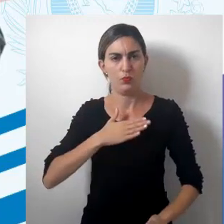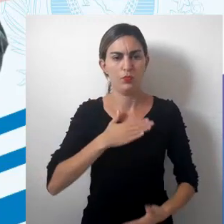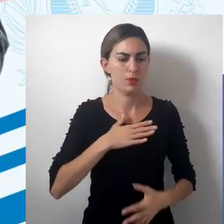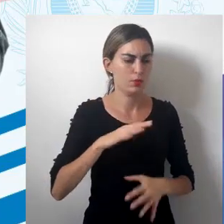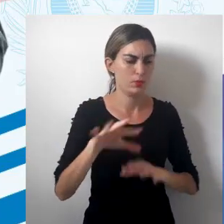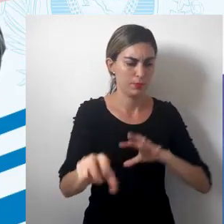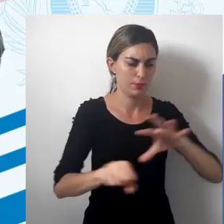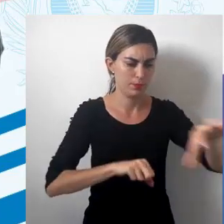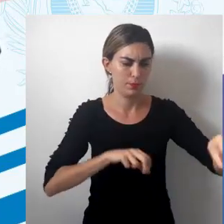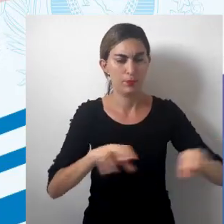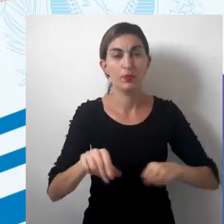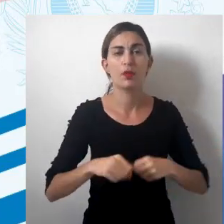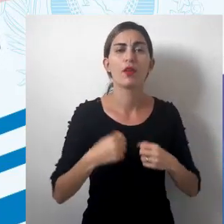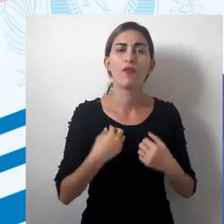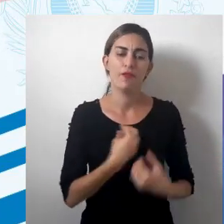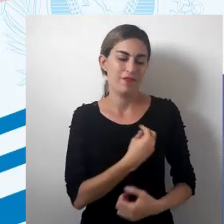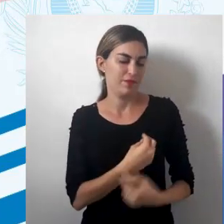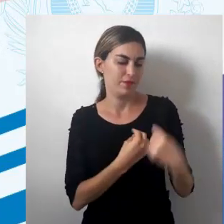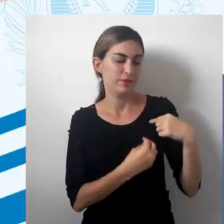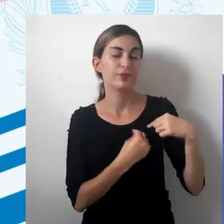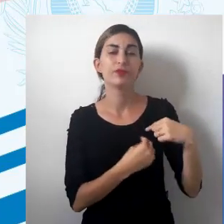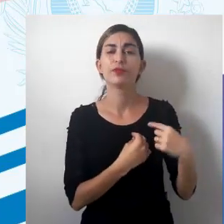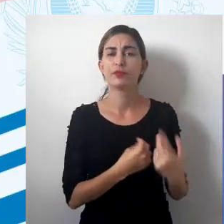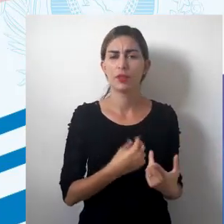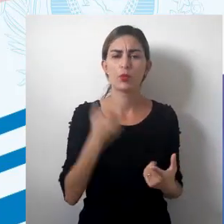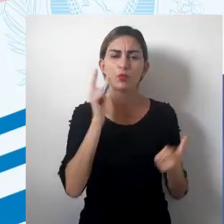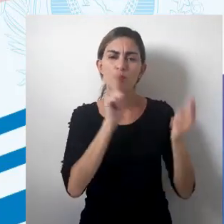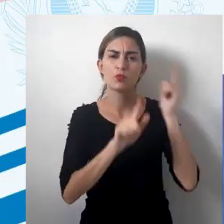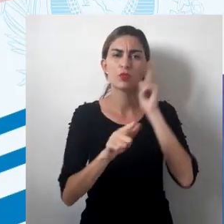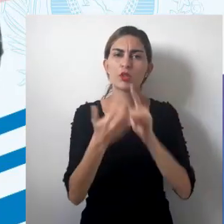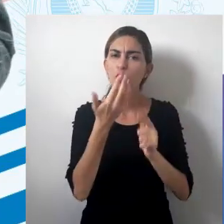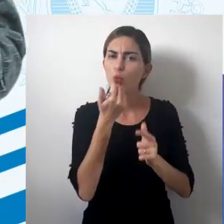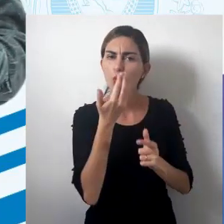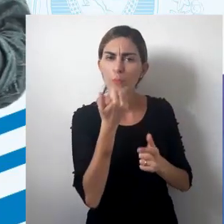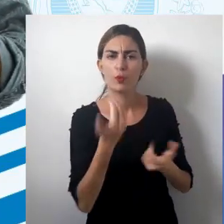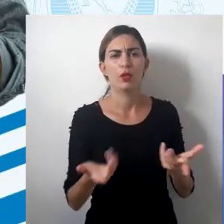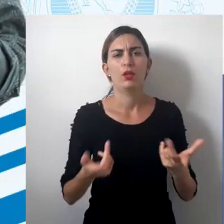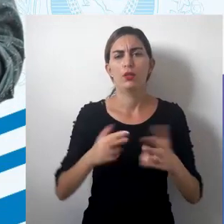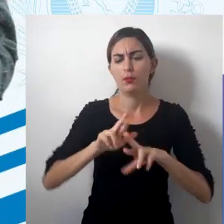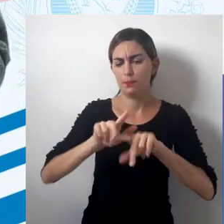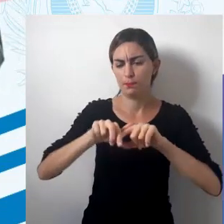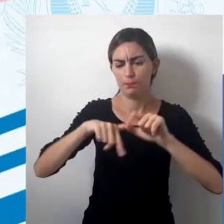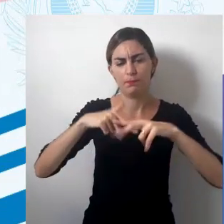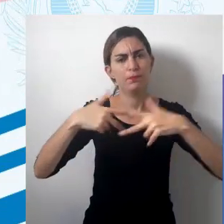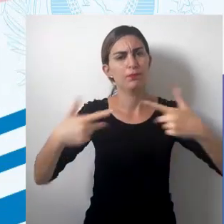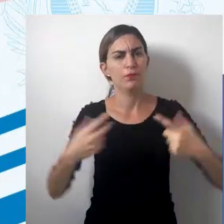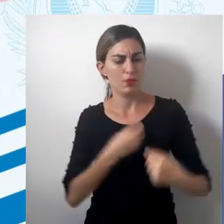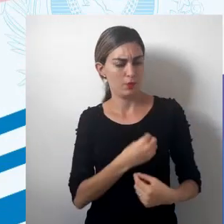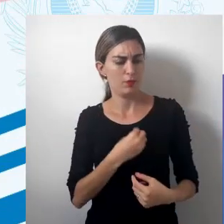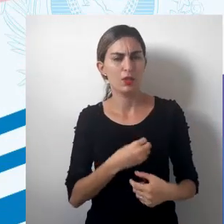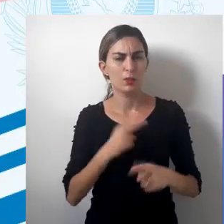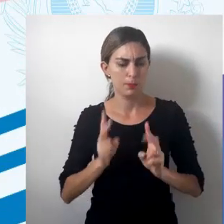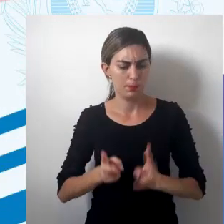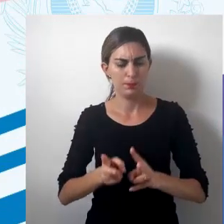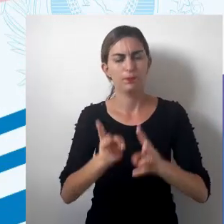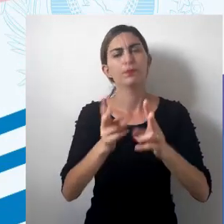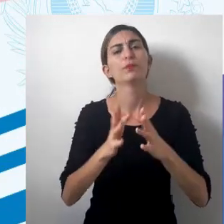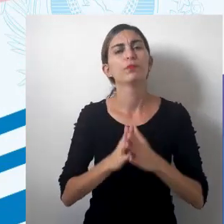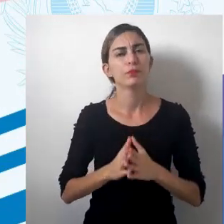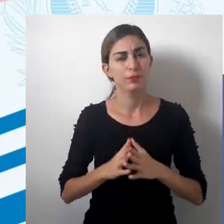então, sobreviver, conseguir alimentos, conseguir recursos para a sua sobrevivência.